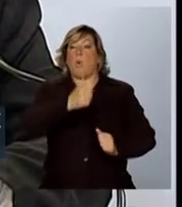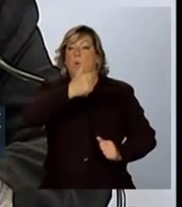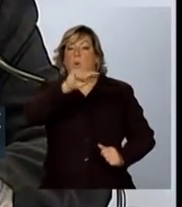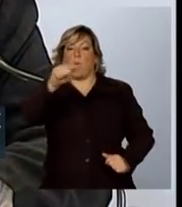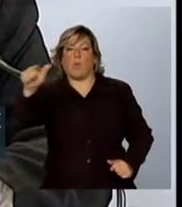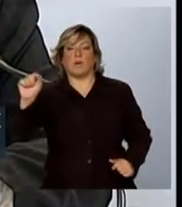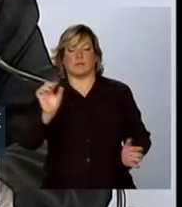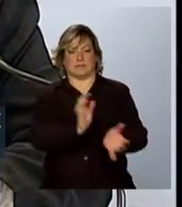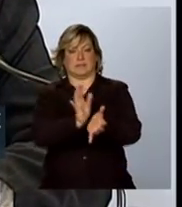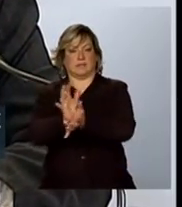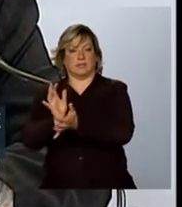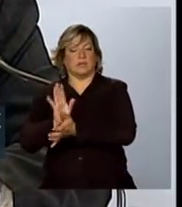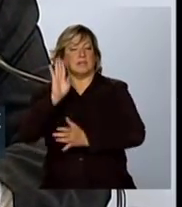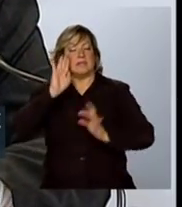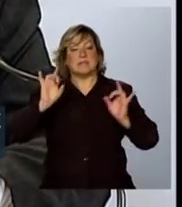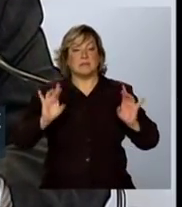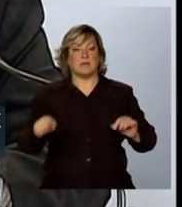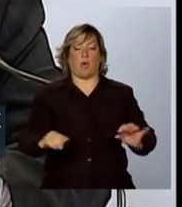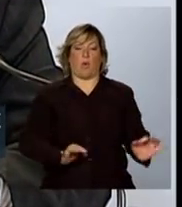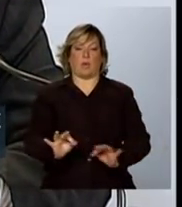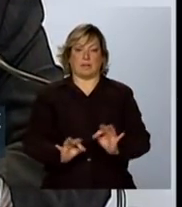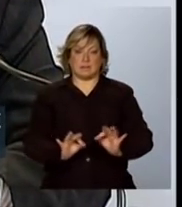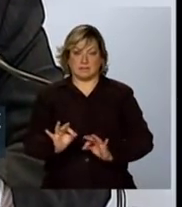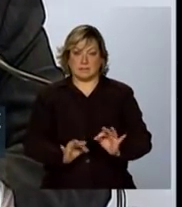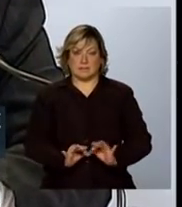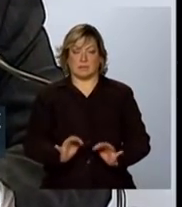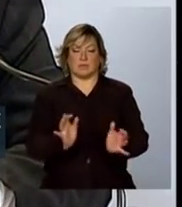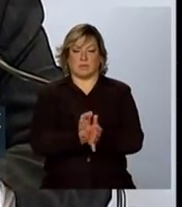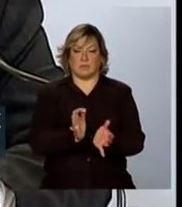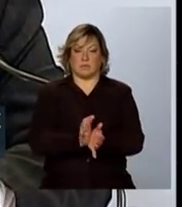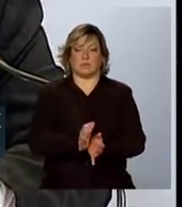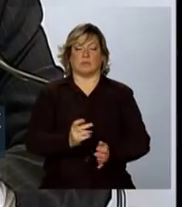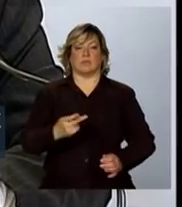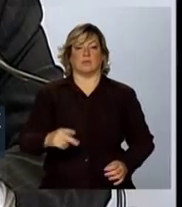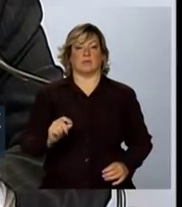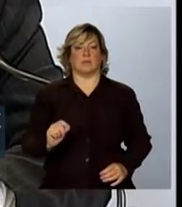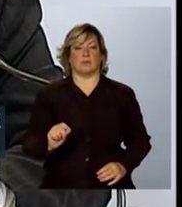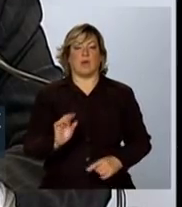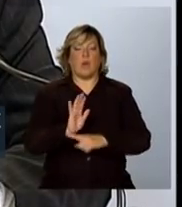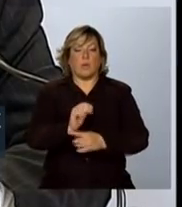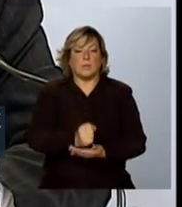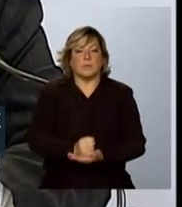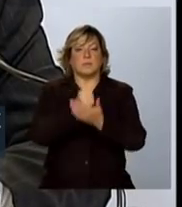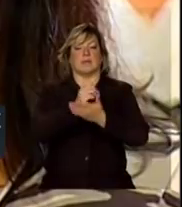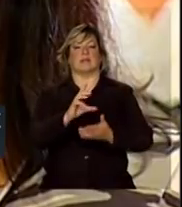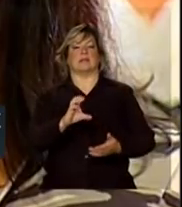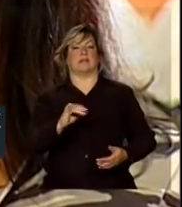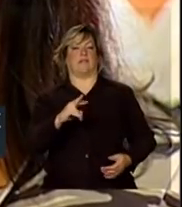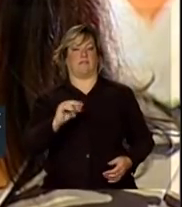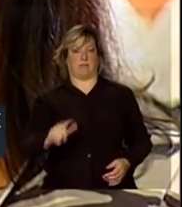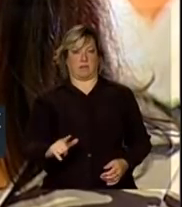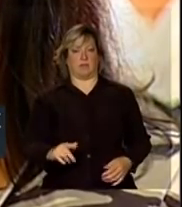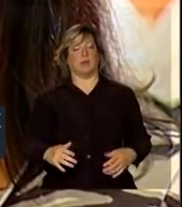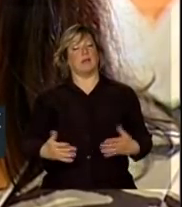setores, especialmente a coordenação por parte da proteção e defesa civil. E assim caminhamos,